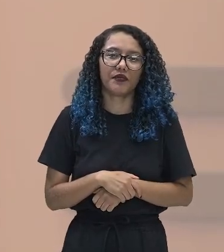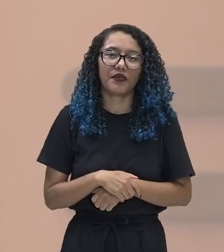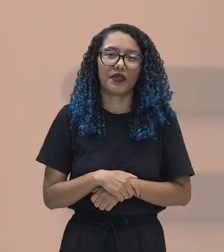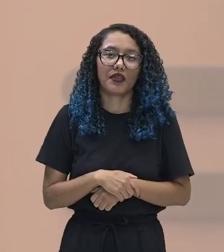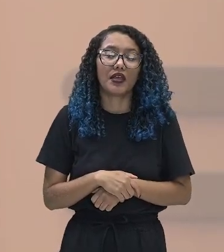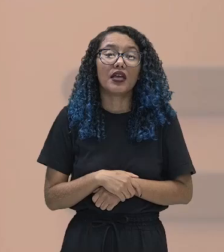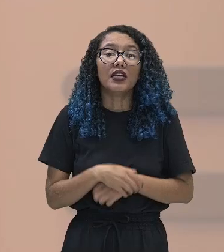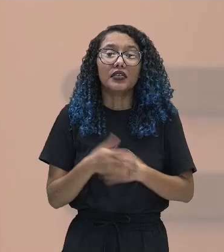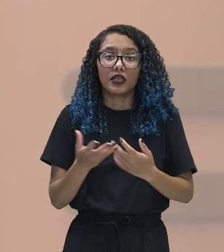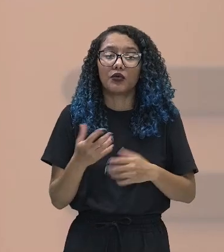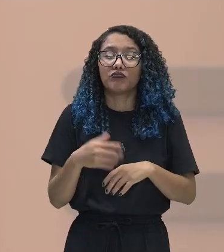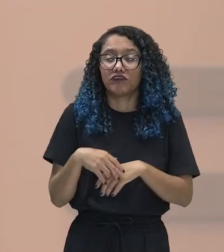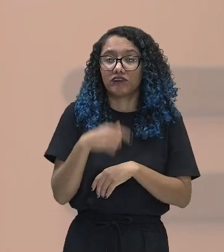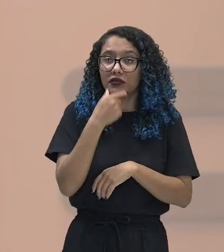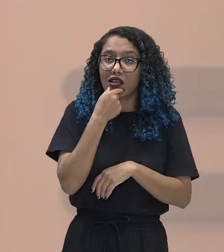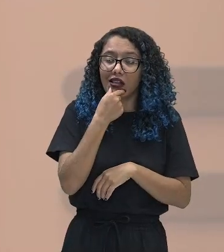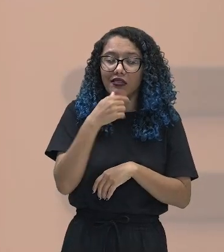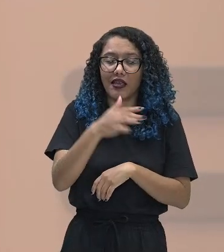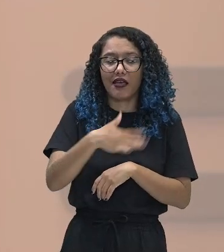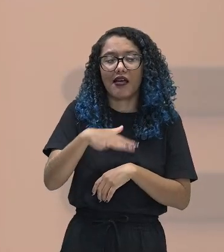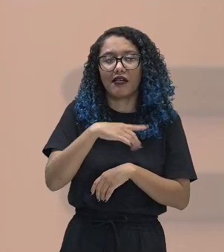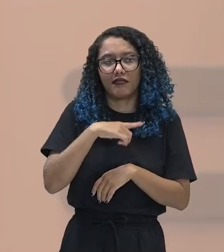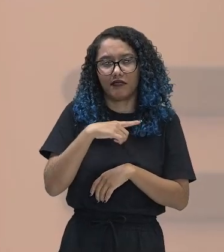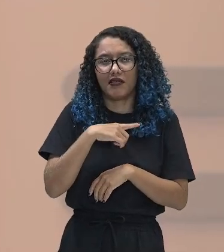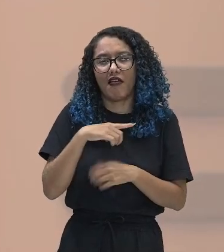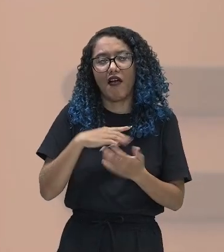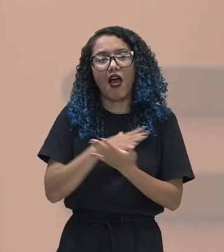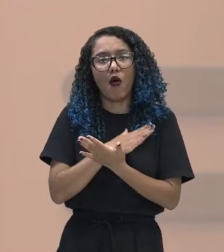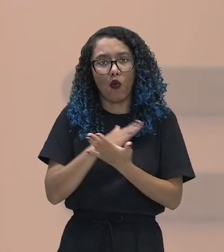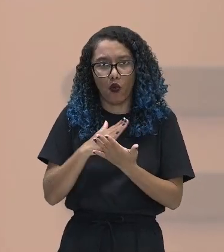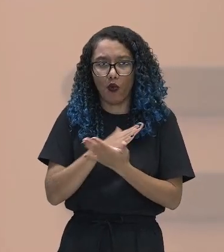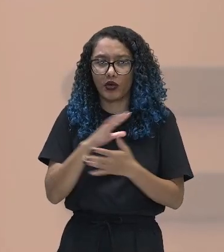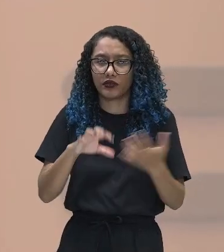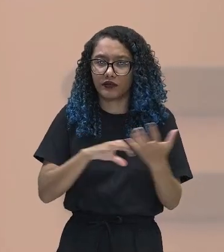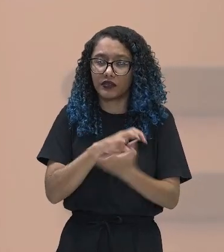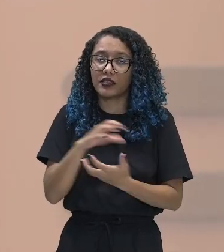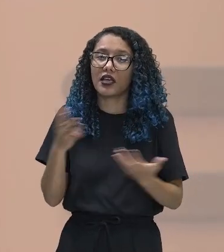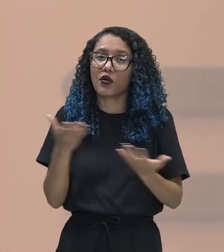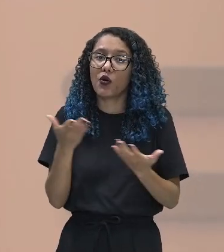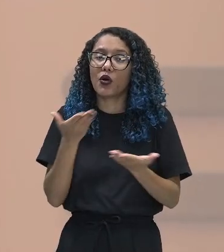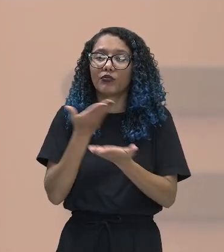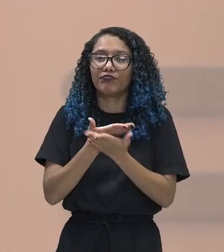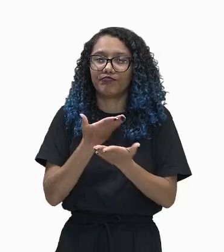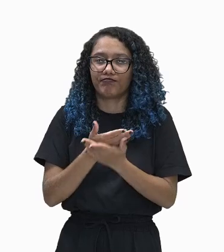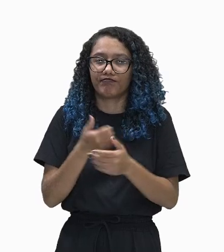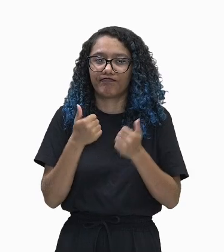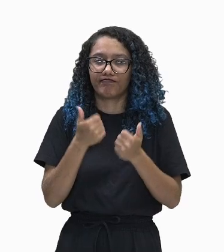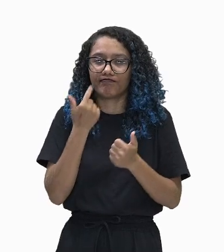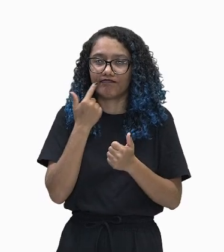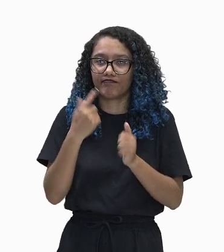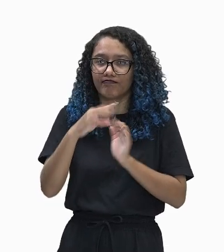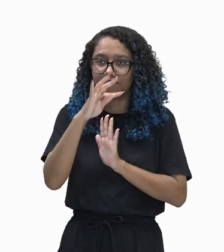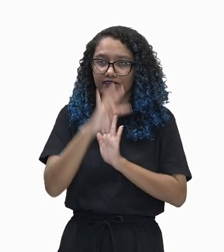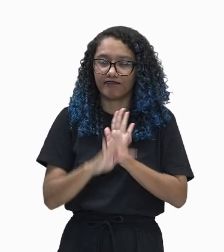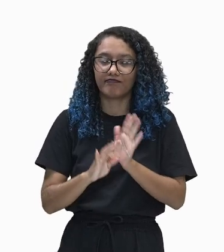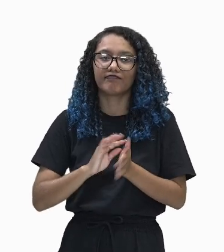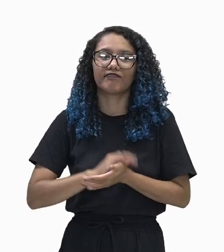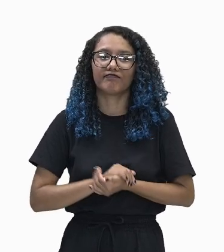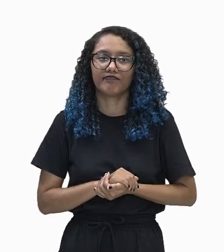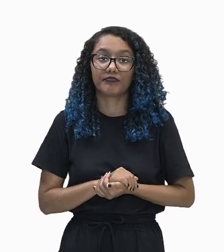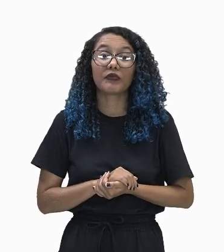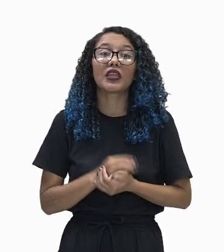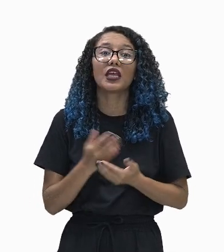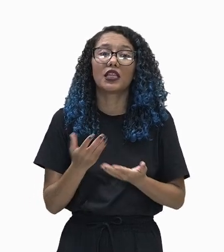revoluções e é em cima delas que a gente vai começar a trabalhar a partir de agora. Vamos, então, ao texto. Vamos lá, galera. A